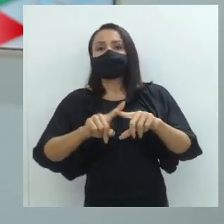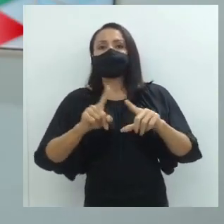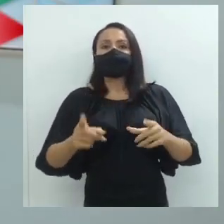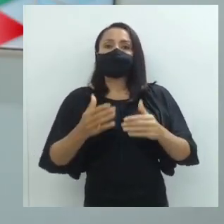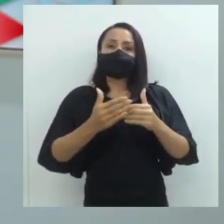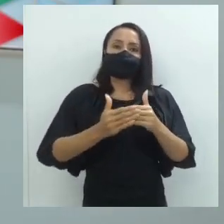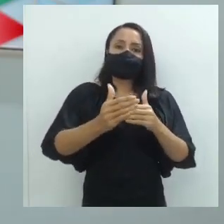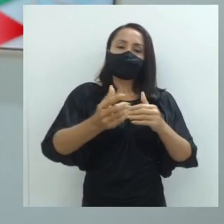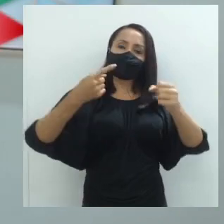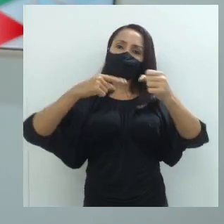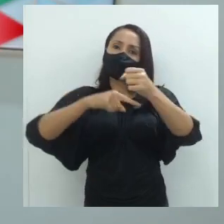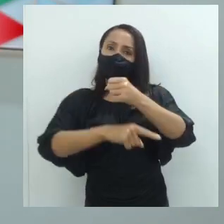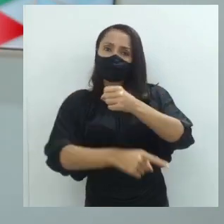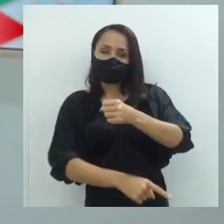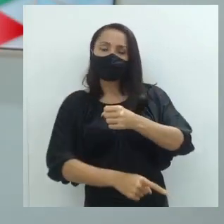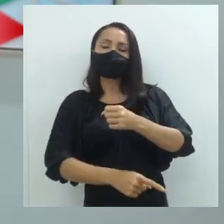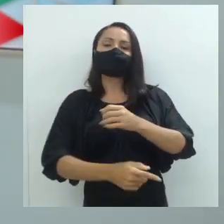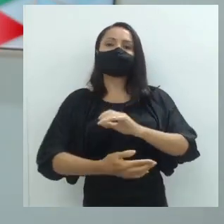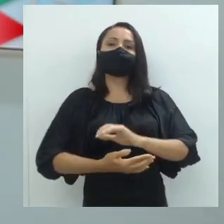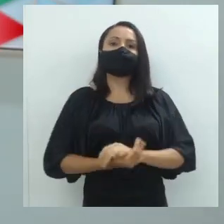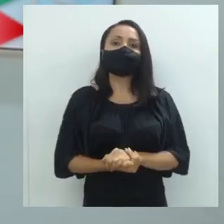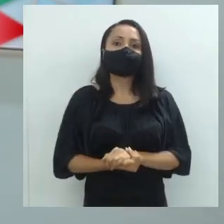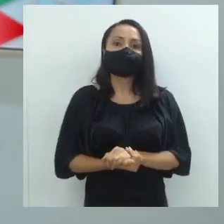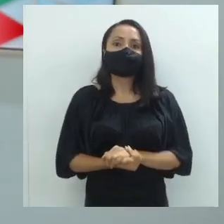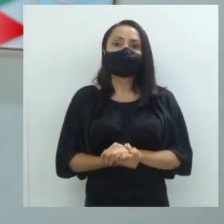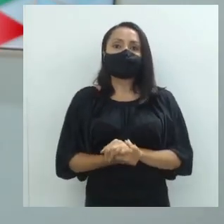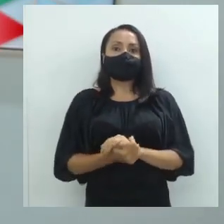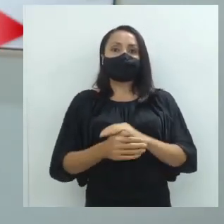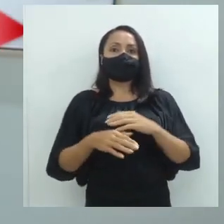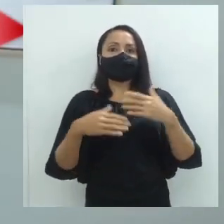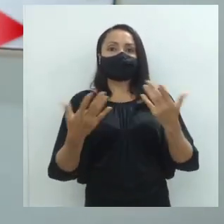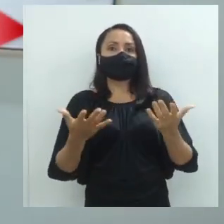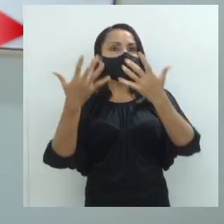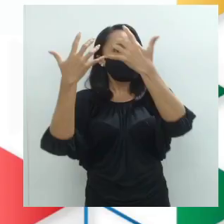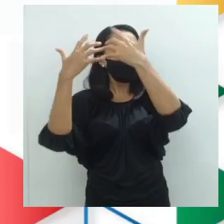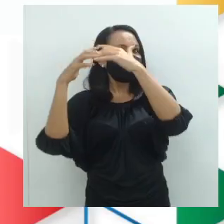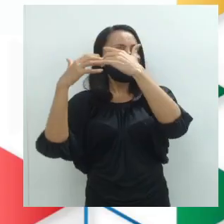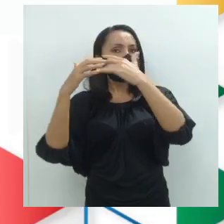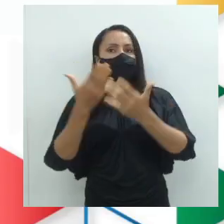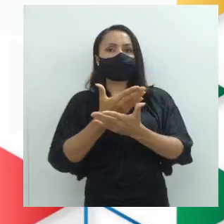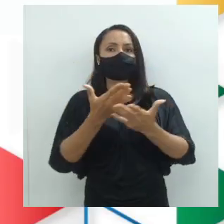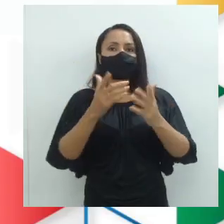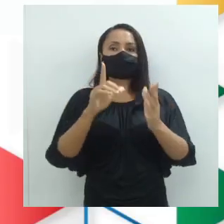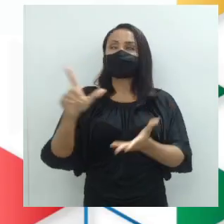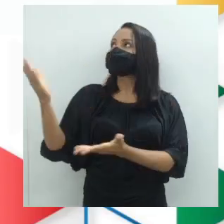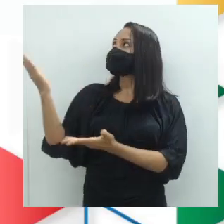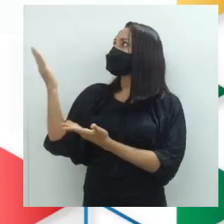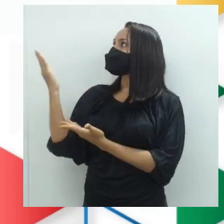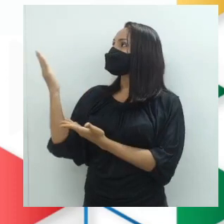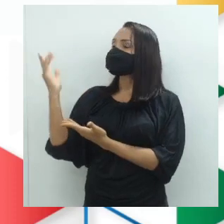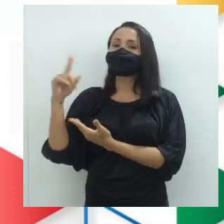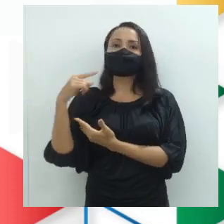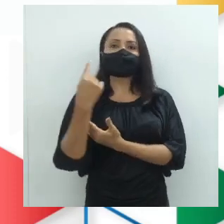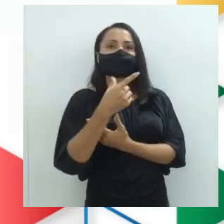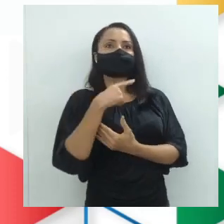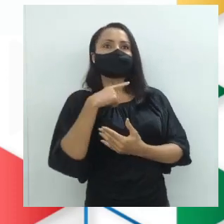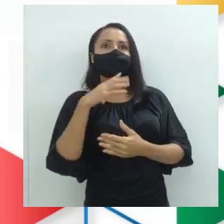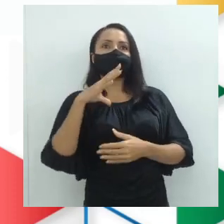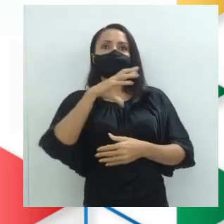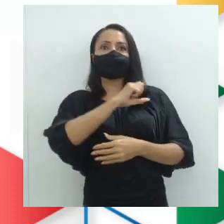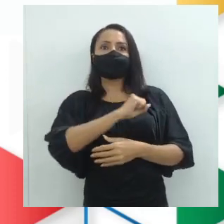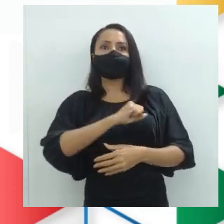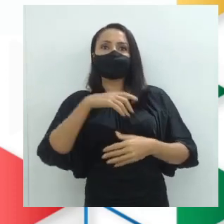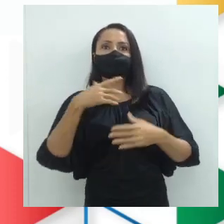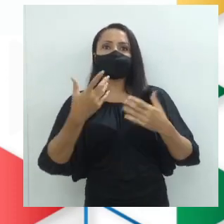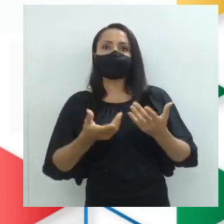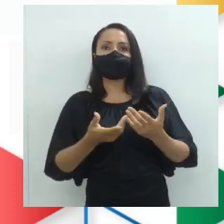entrarmos nesse mundo, trago para vocês uma reflexão, na tela nós temos o amor, é